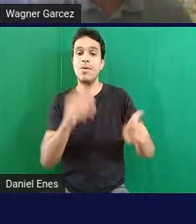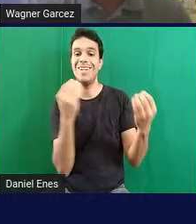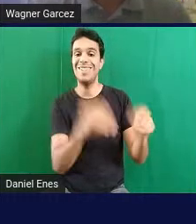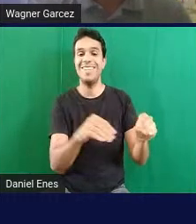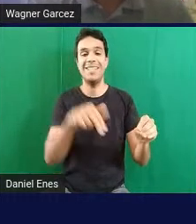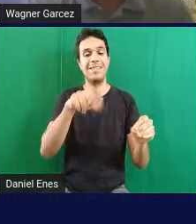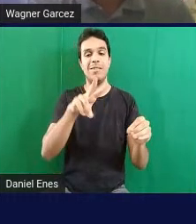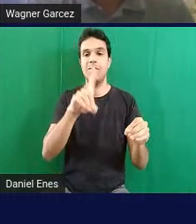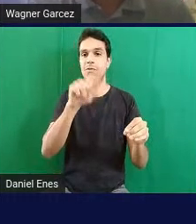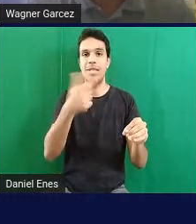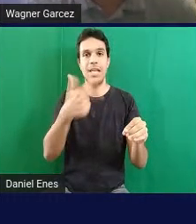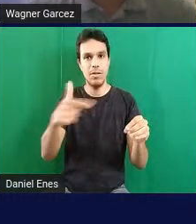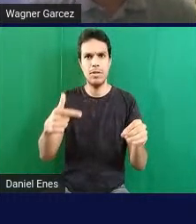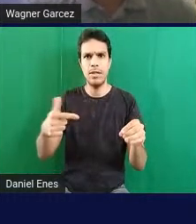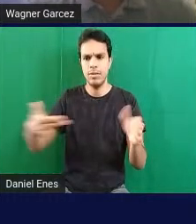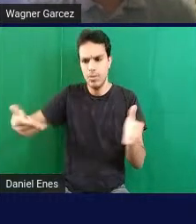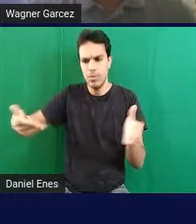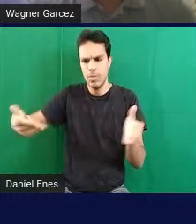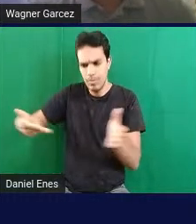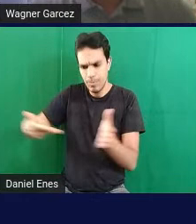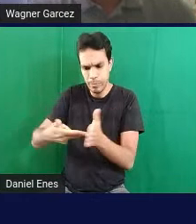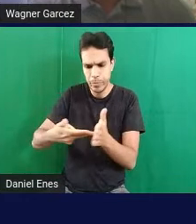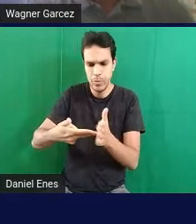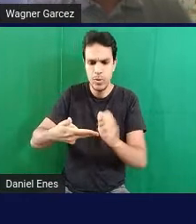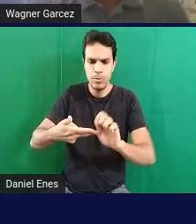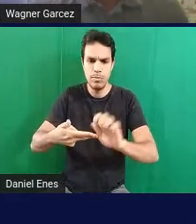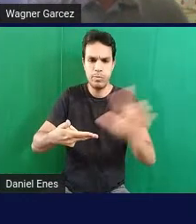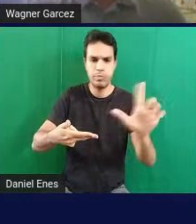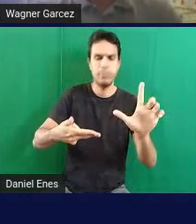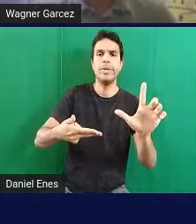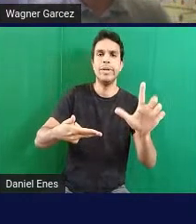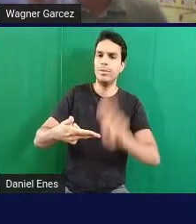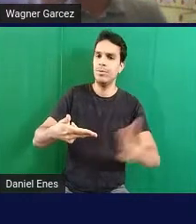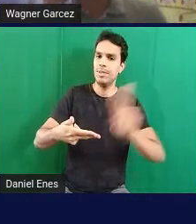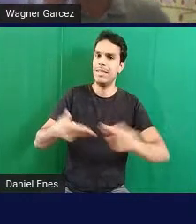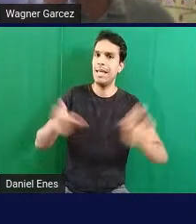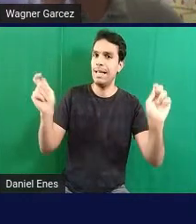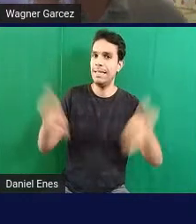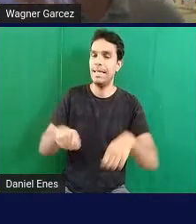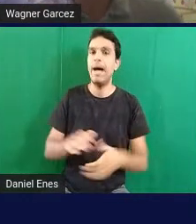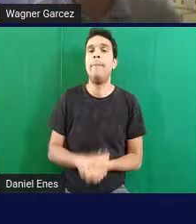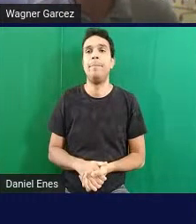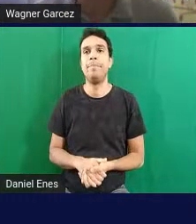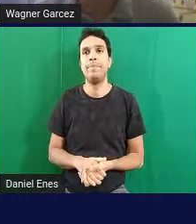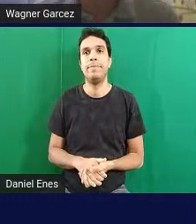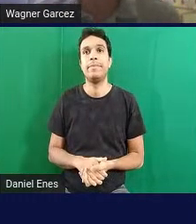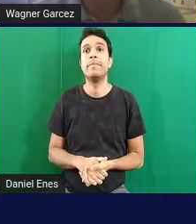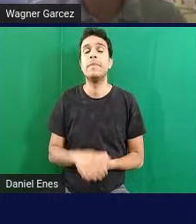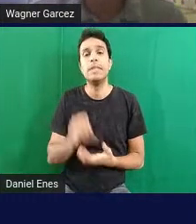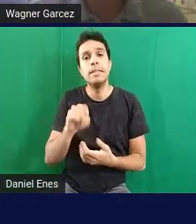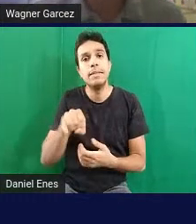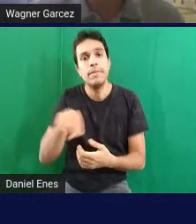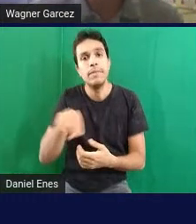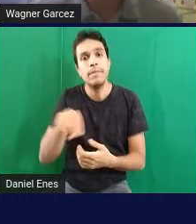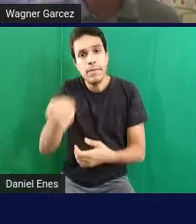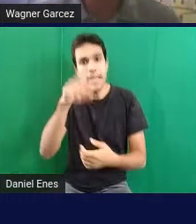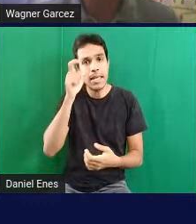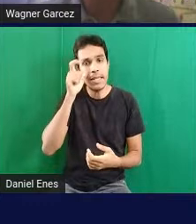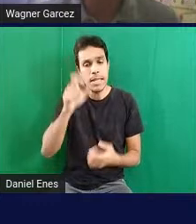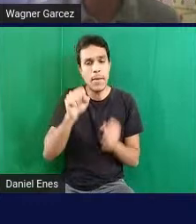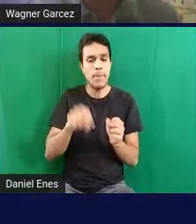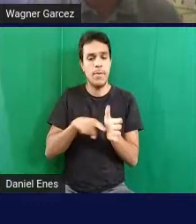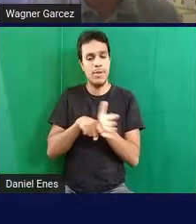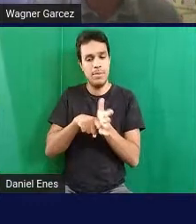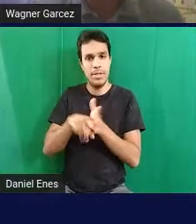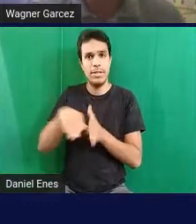pendrive e já pode instalar e usar. Então, se vocês tiverem interesse, vocês podem pesquisar um pouquinho